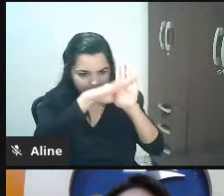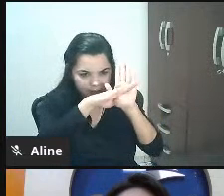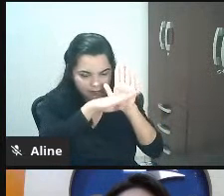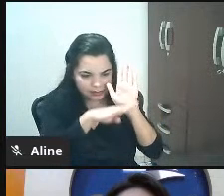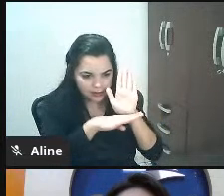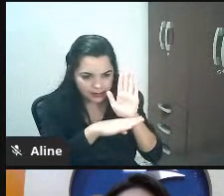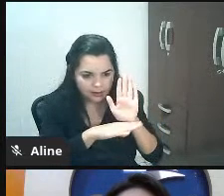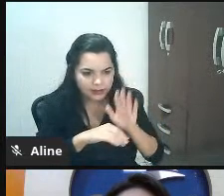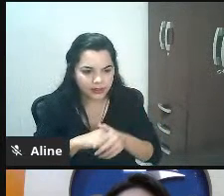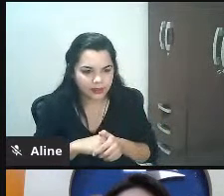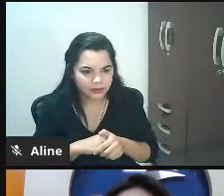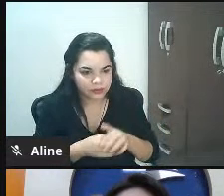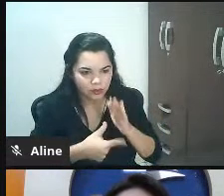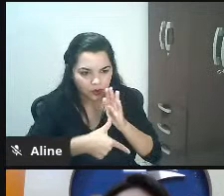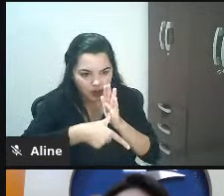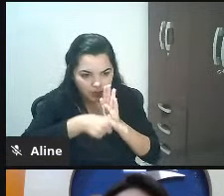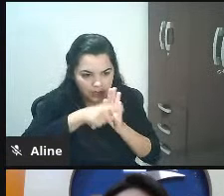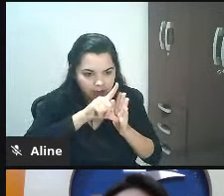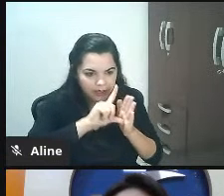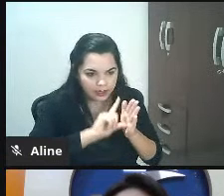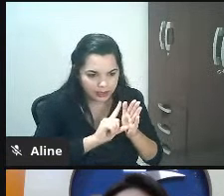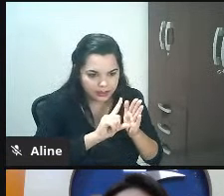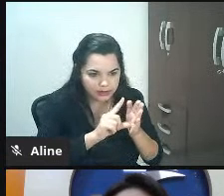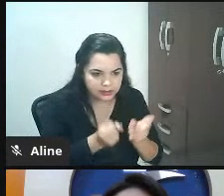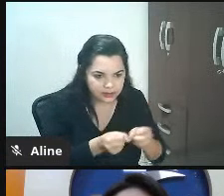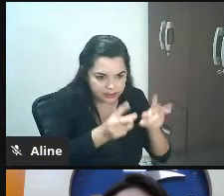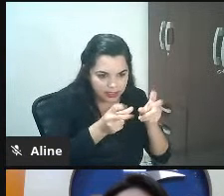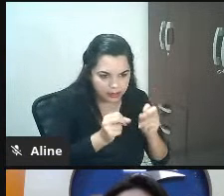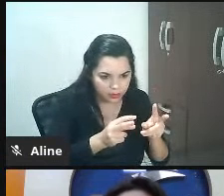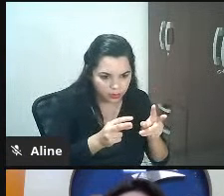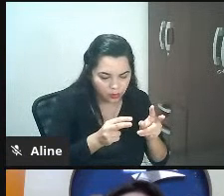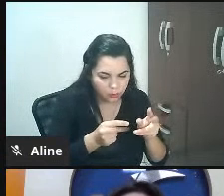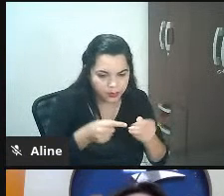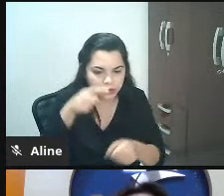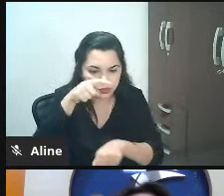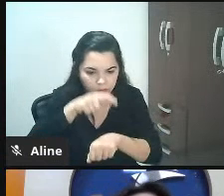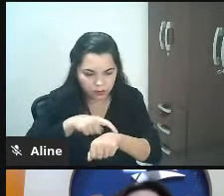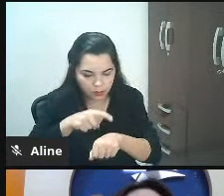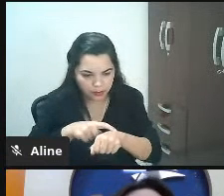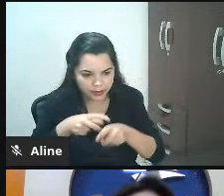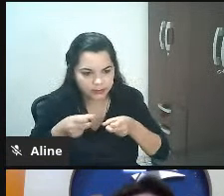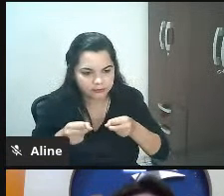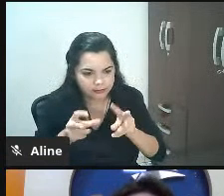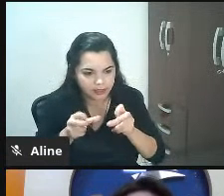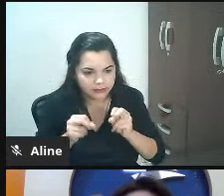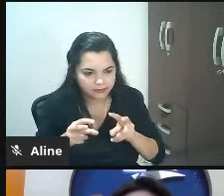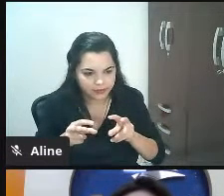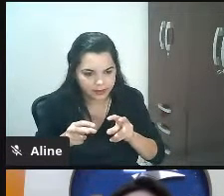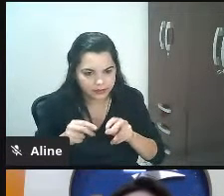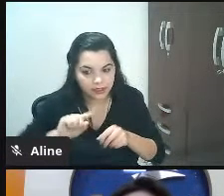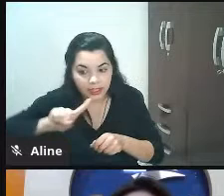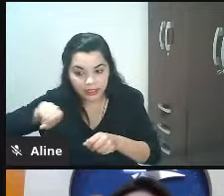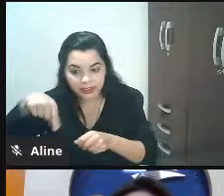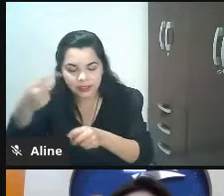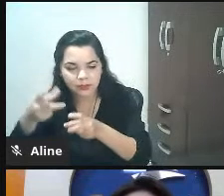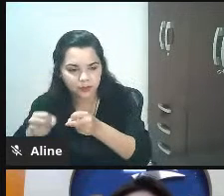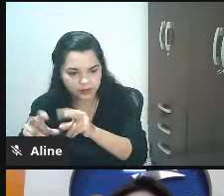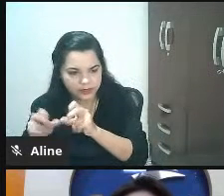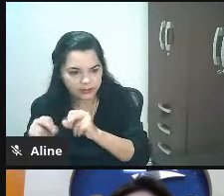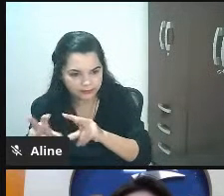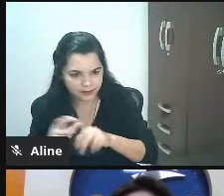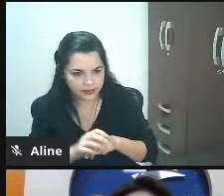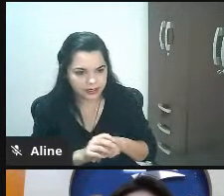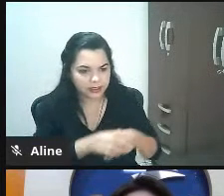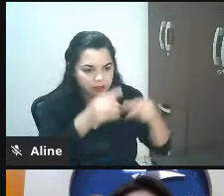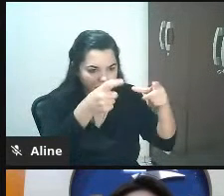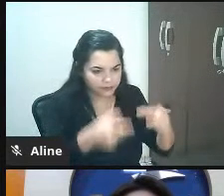antes da compra durante a compra e depois da compra beleza então vamos pensar o seguinte varejo físico loja tá aí